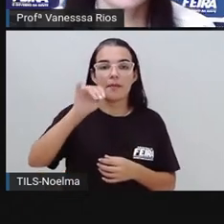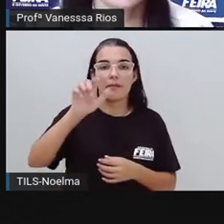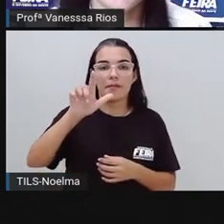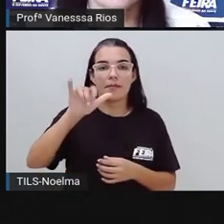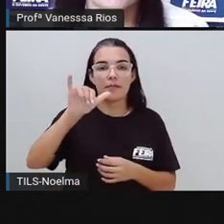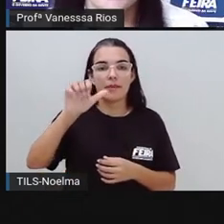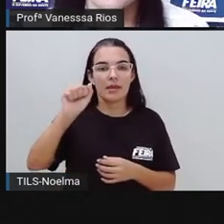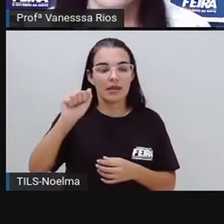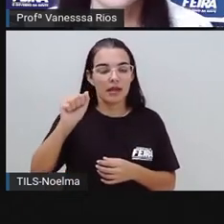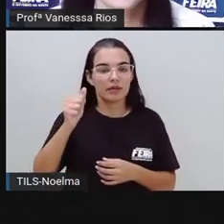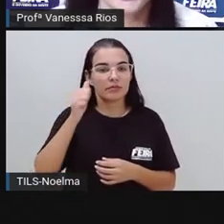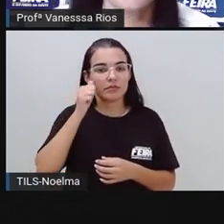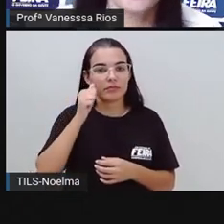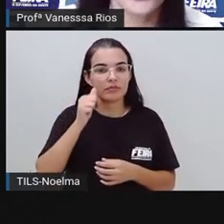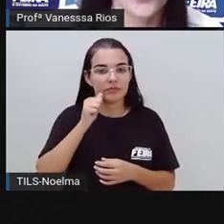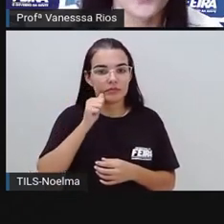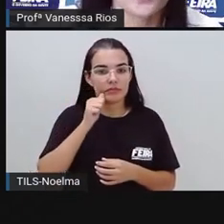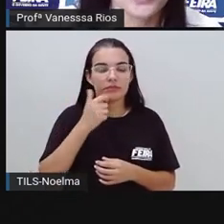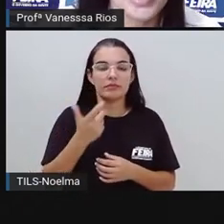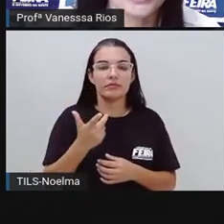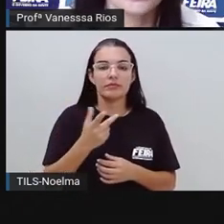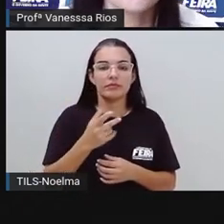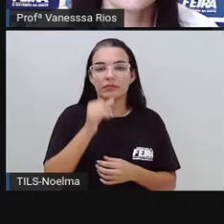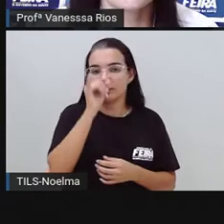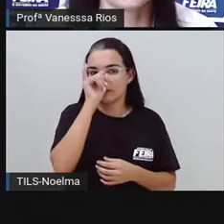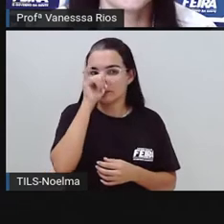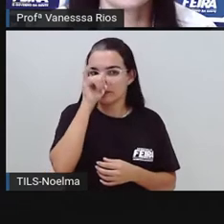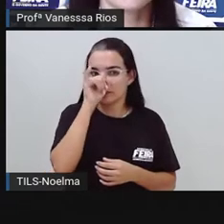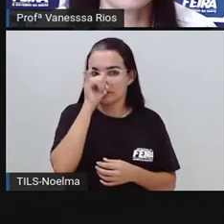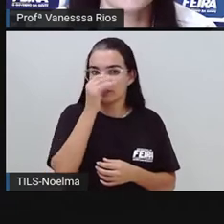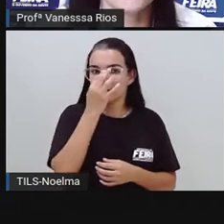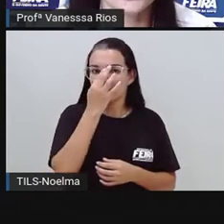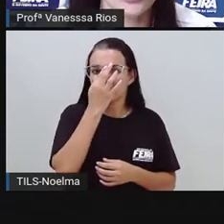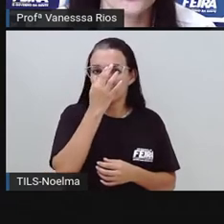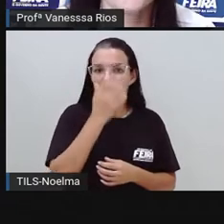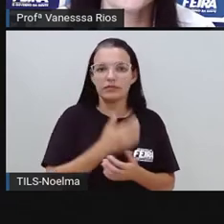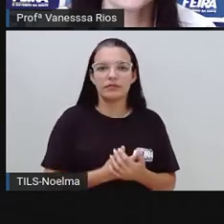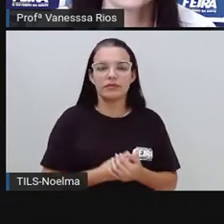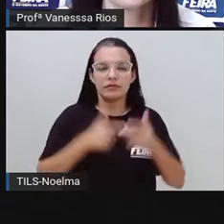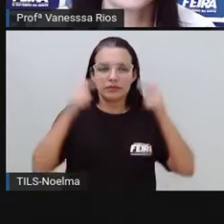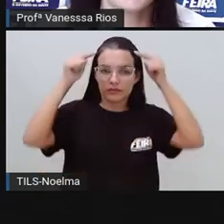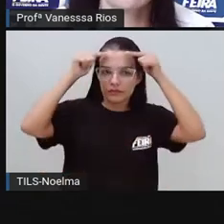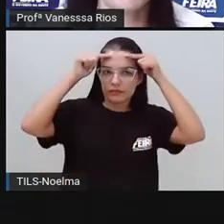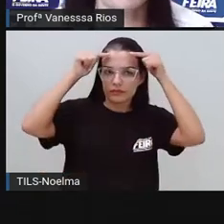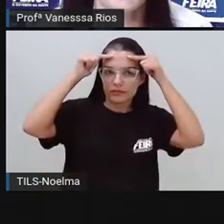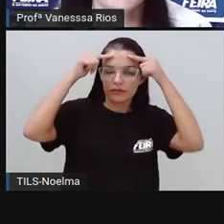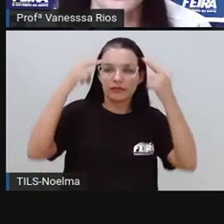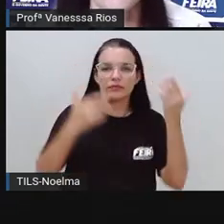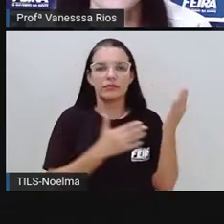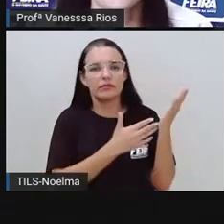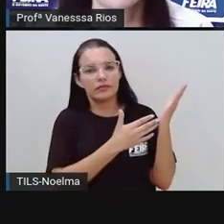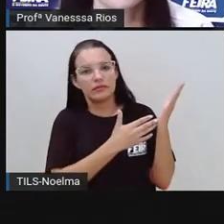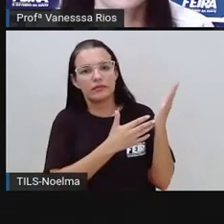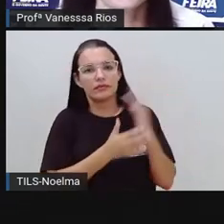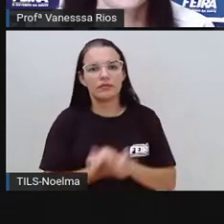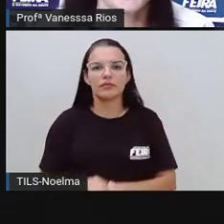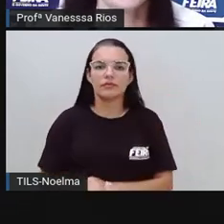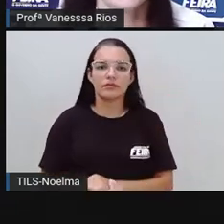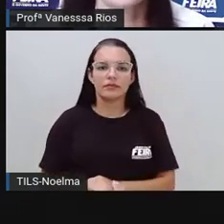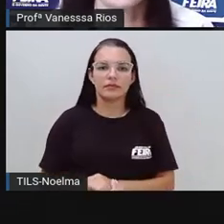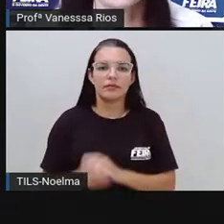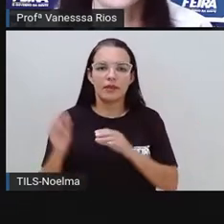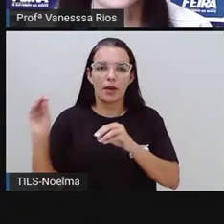a Marquesa de Rabicó. E aí tem escrito, entrevista com o sítio do Pica-Pau Amarelo. Foi